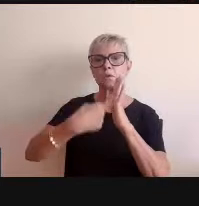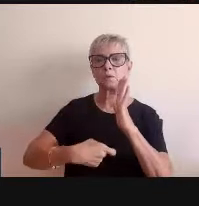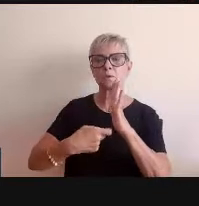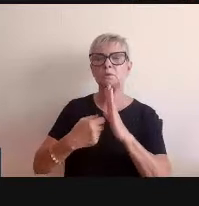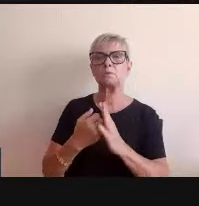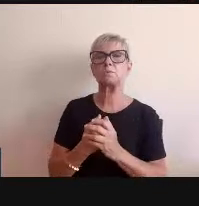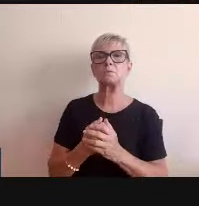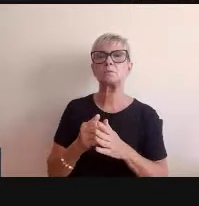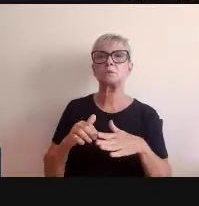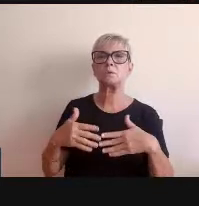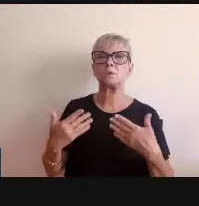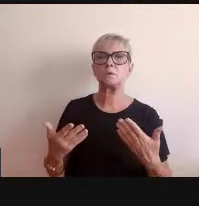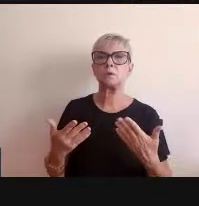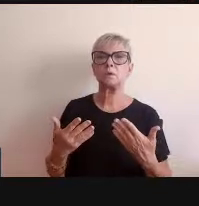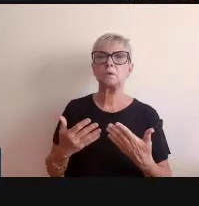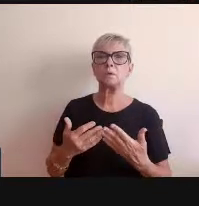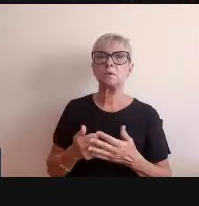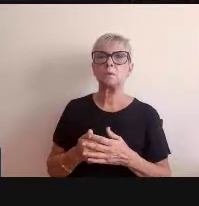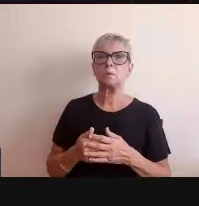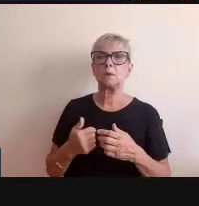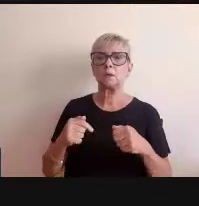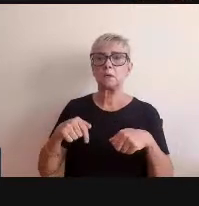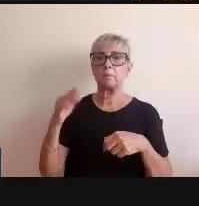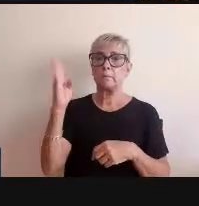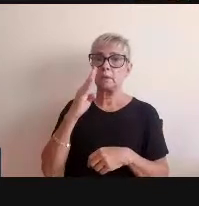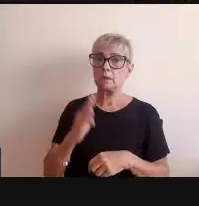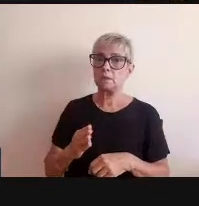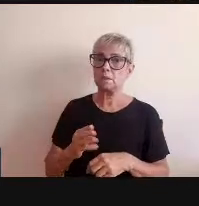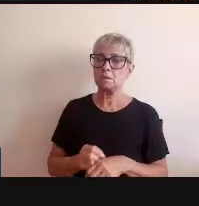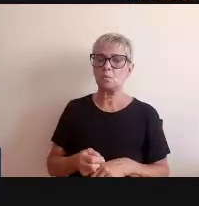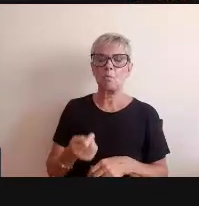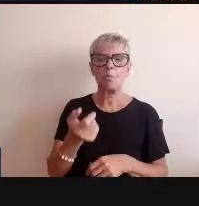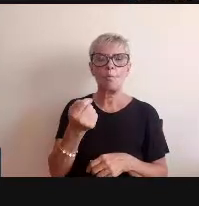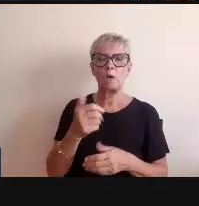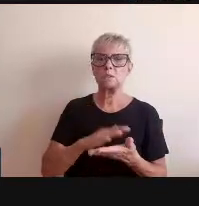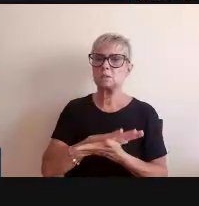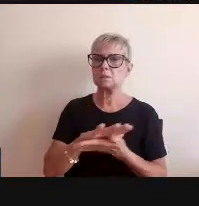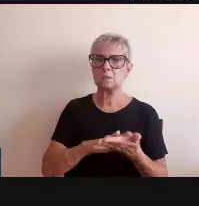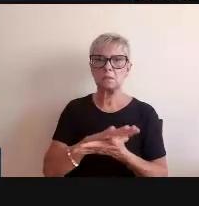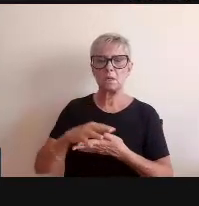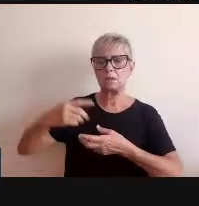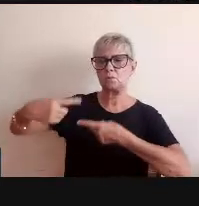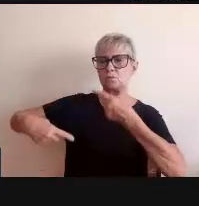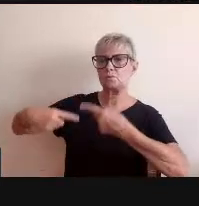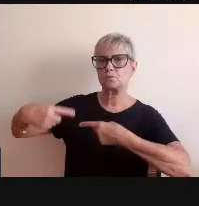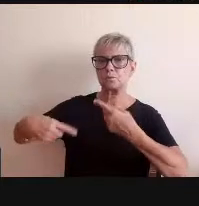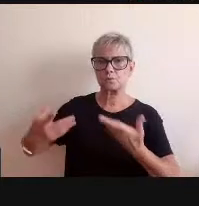textos inclusive pelo menos aqui no Brasil ela é pouco discutida então